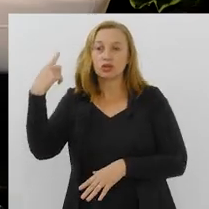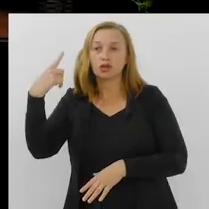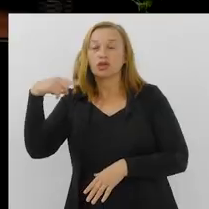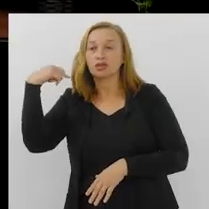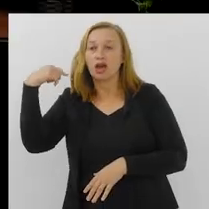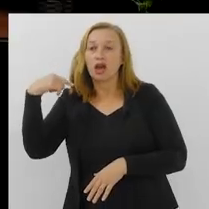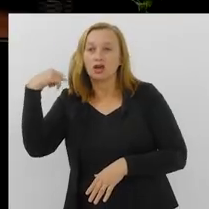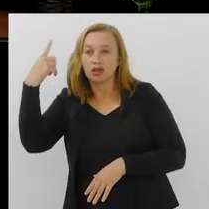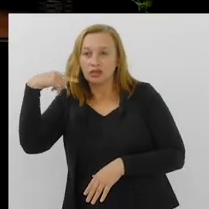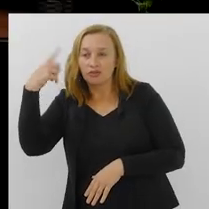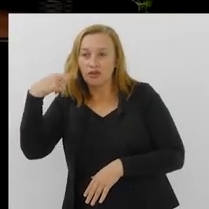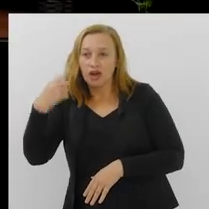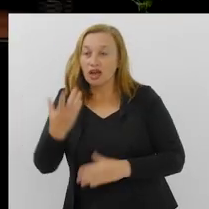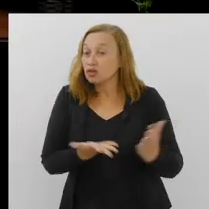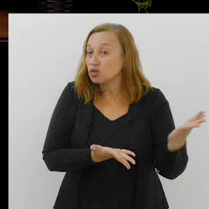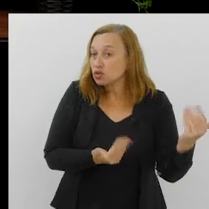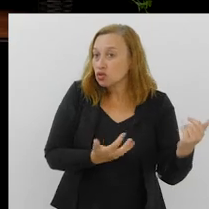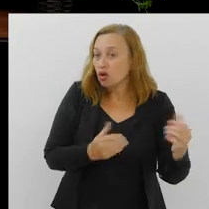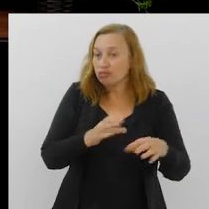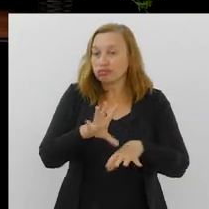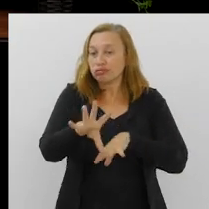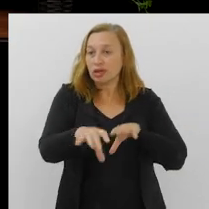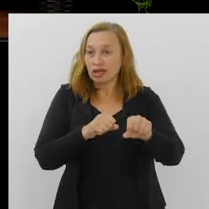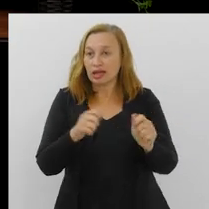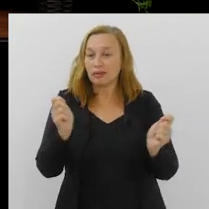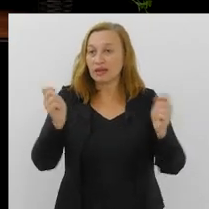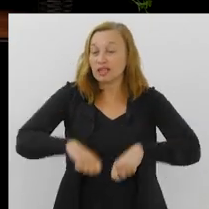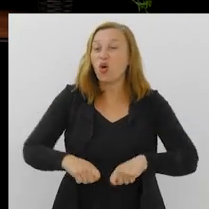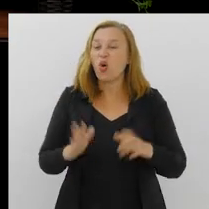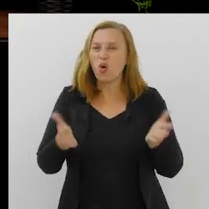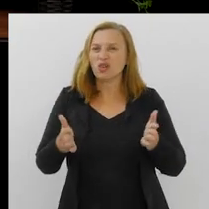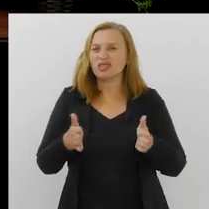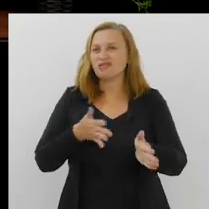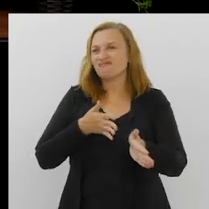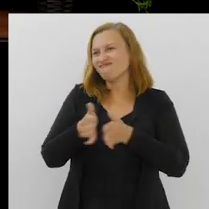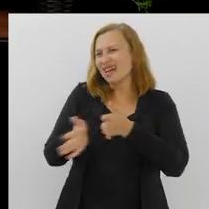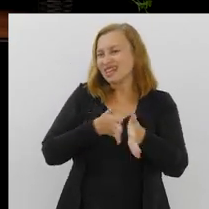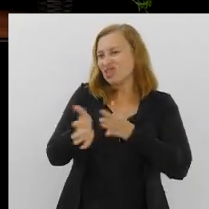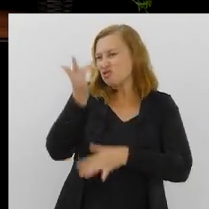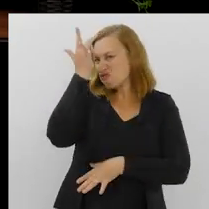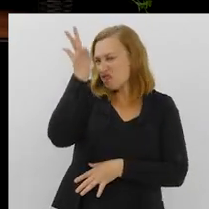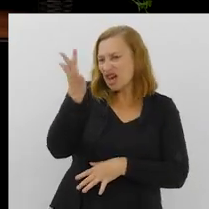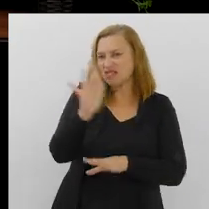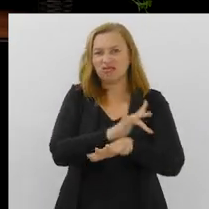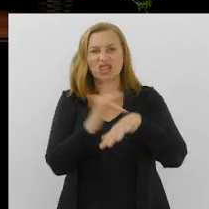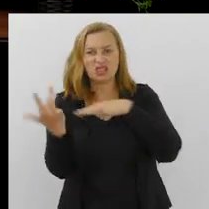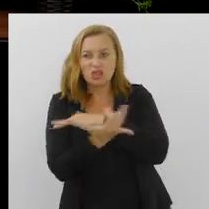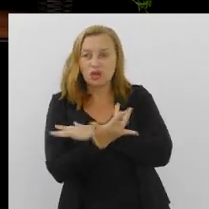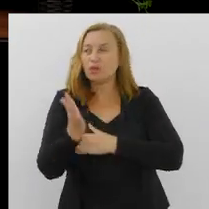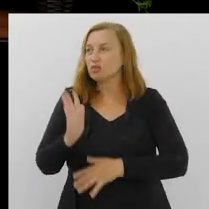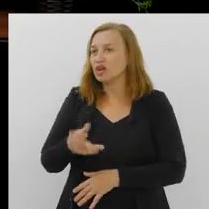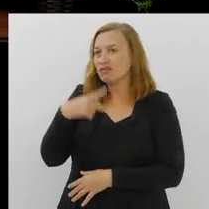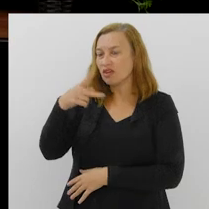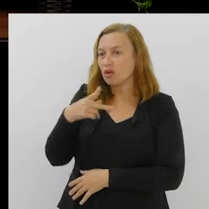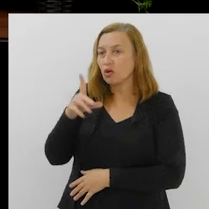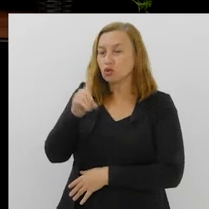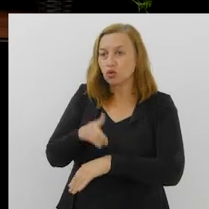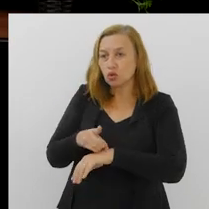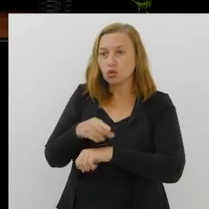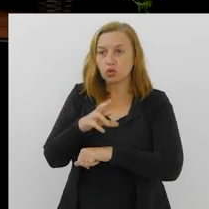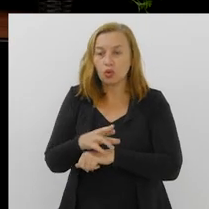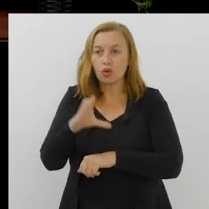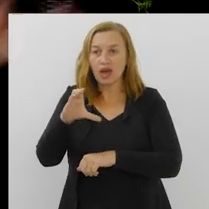capacitação, porque hoje a gente tem acesso muito fácil a redes sociais, como bem pontuou aqui o doutor Carlos,